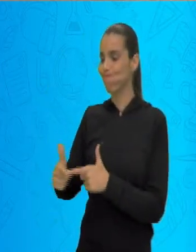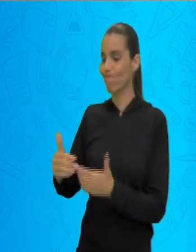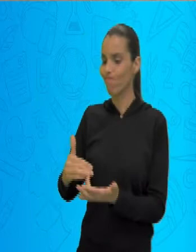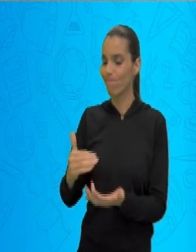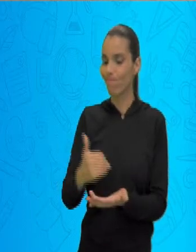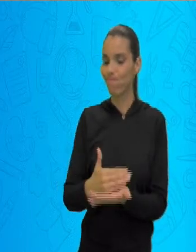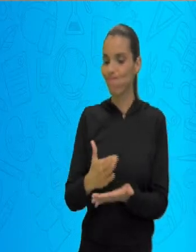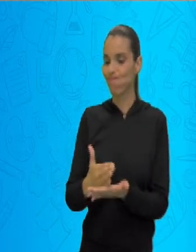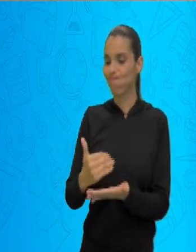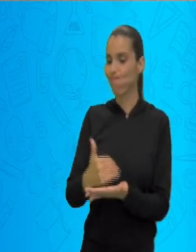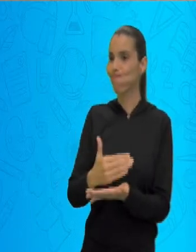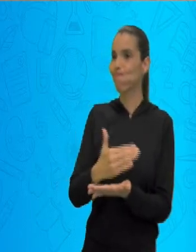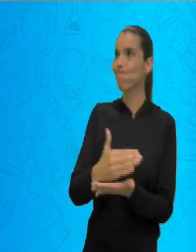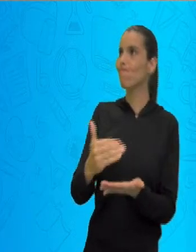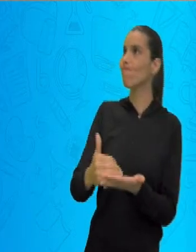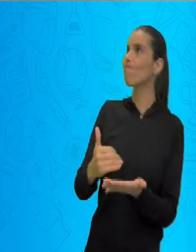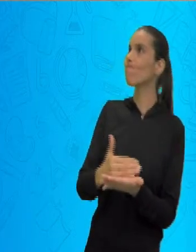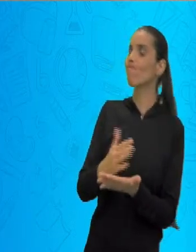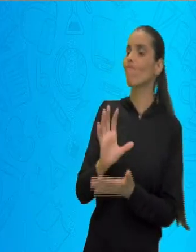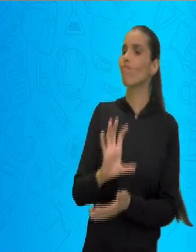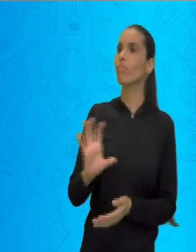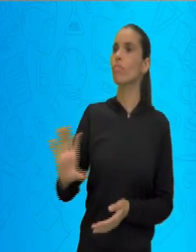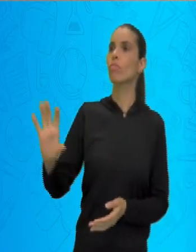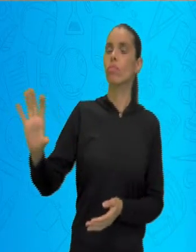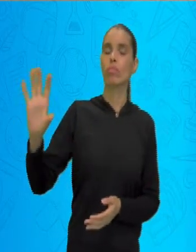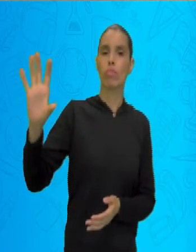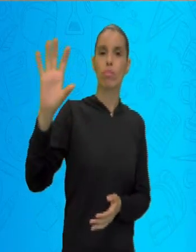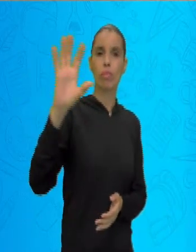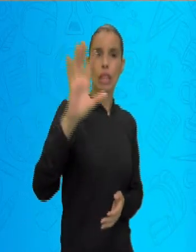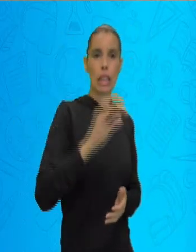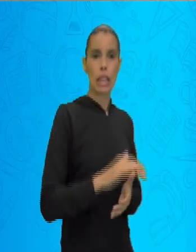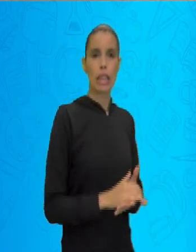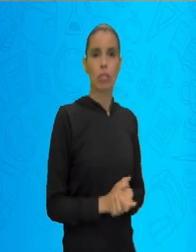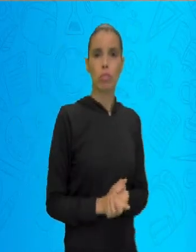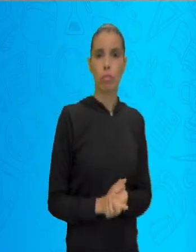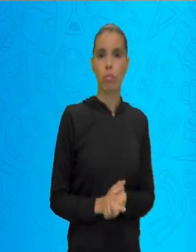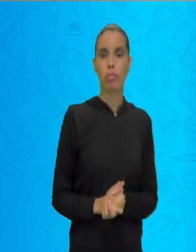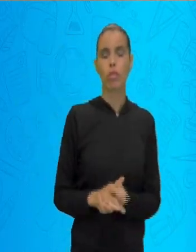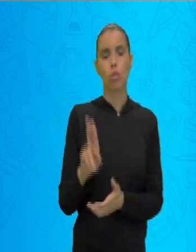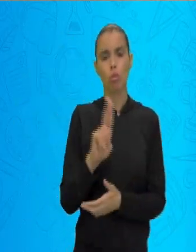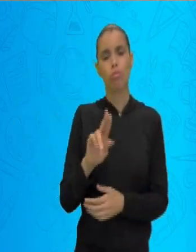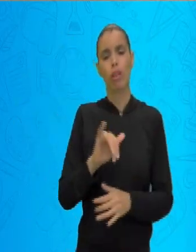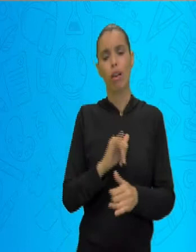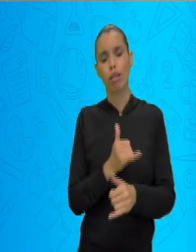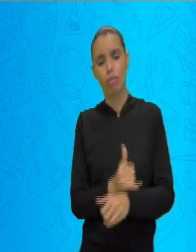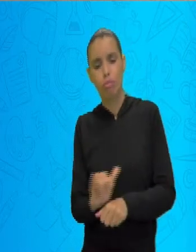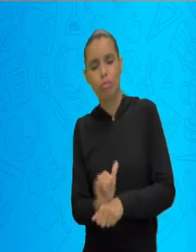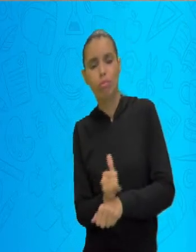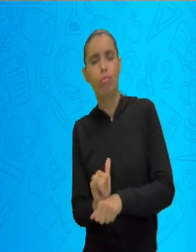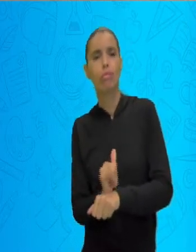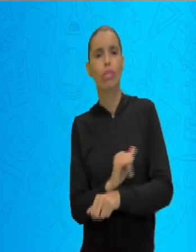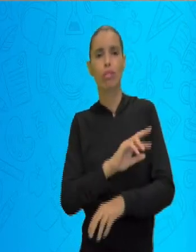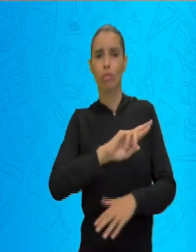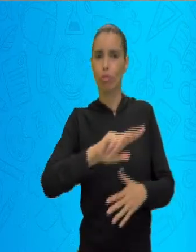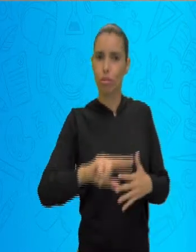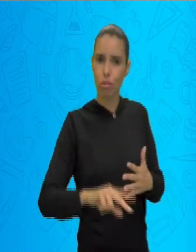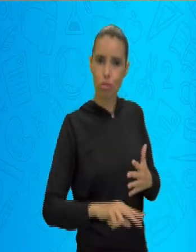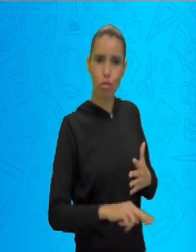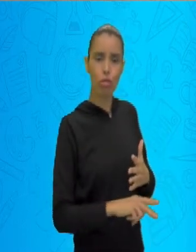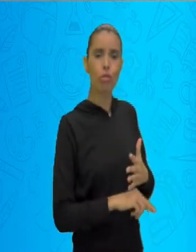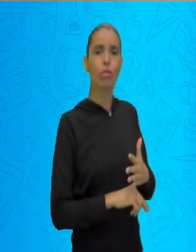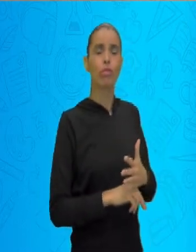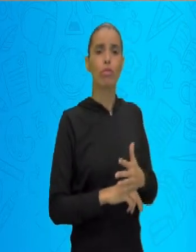uma estratégia, mas com o tempo se percebe que ela não atende